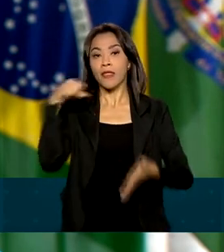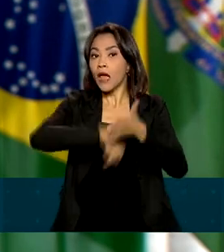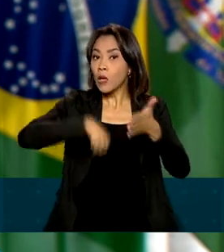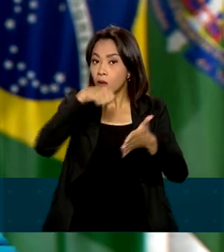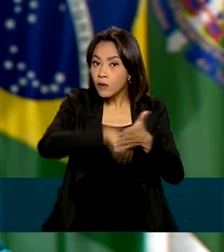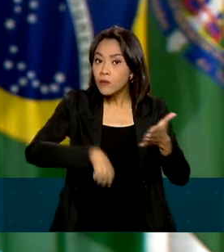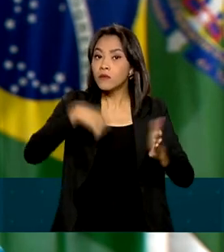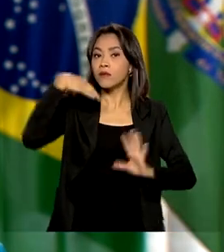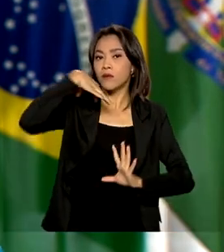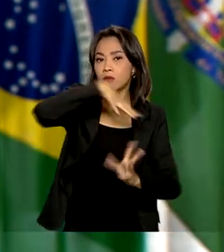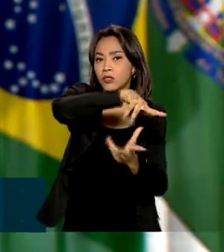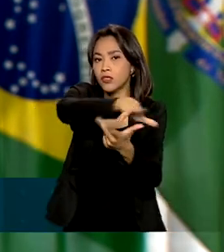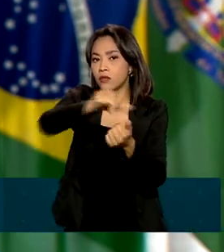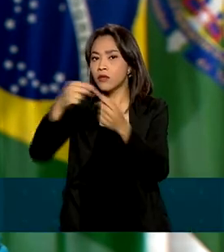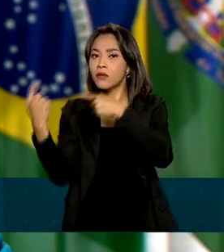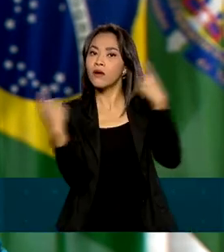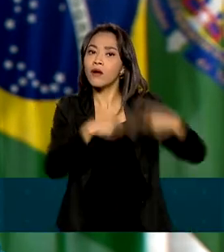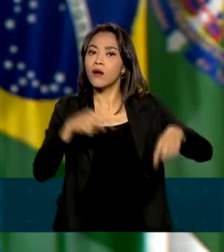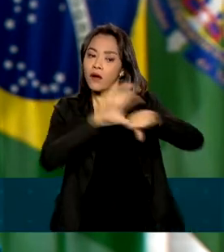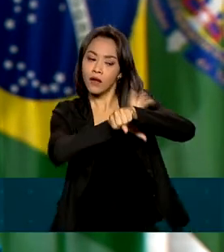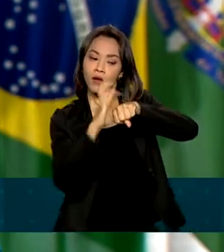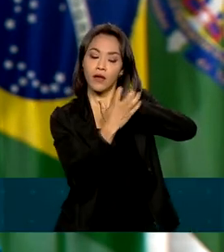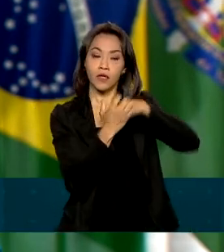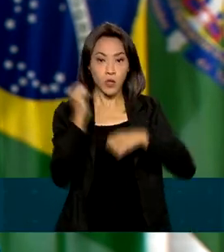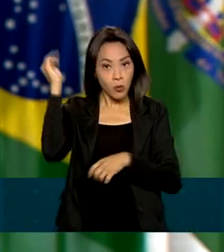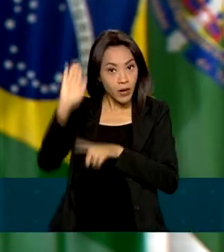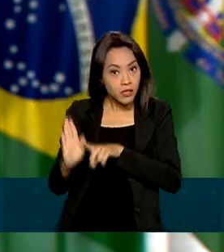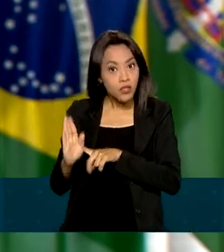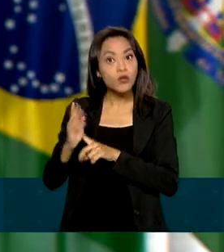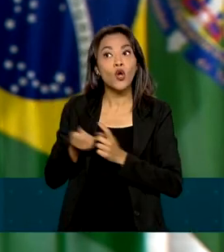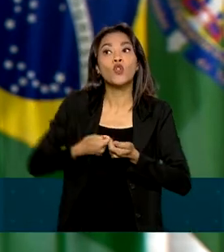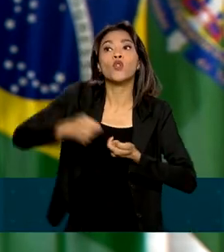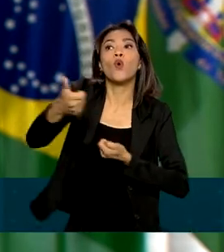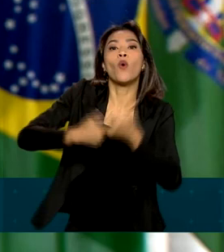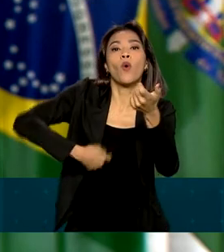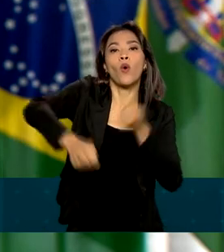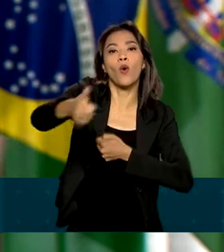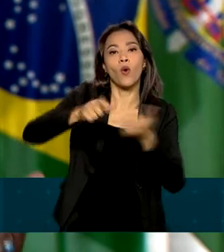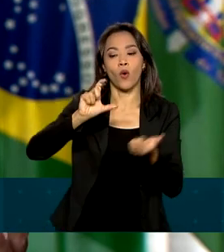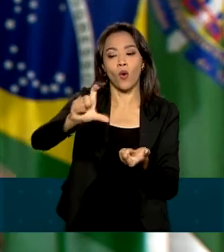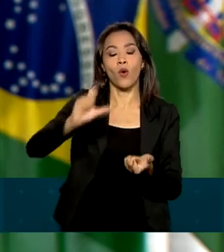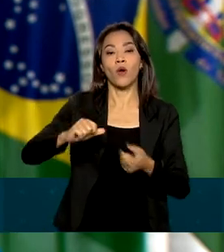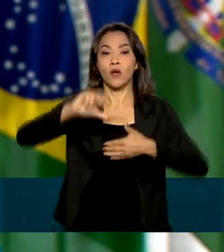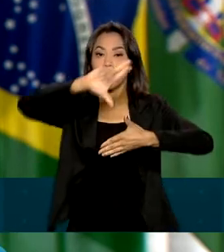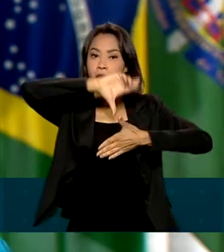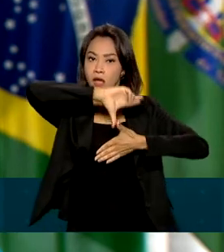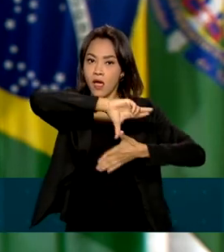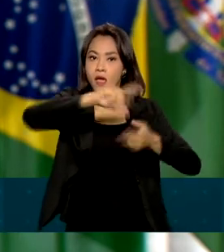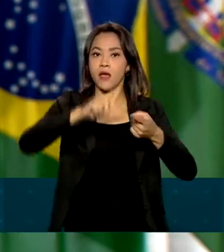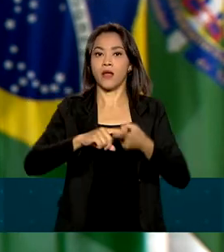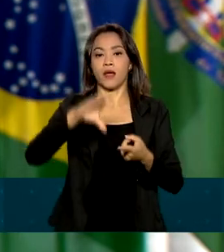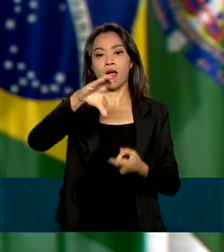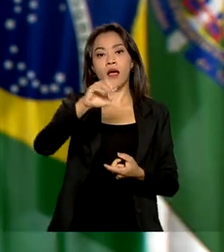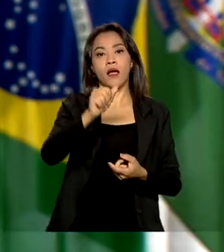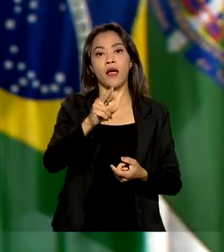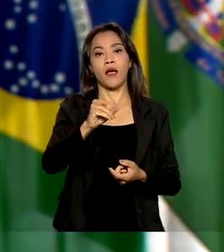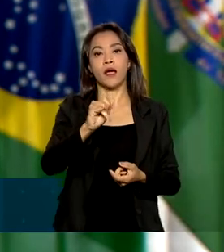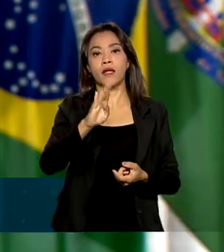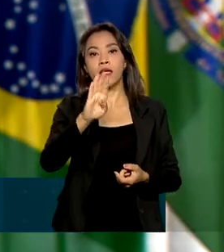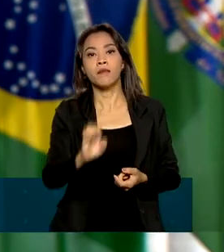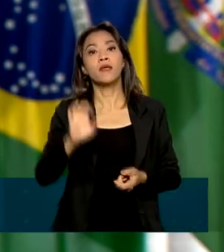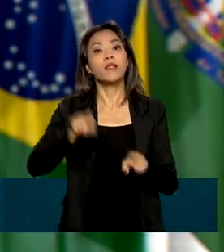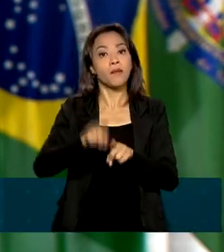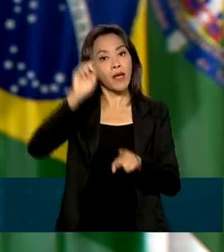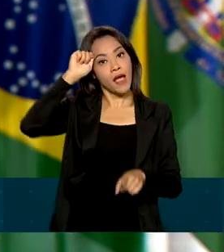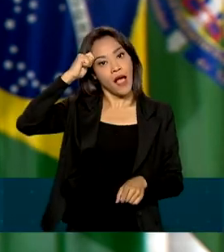contra a pandemia de Covid-19, o Brasil doou imunizantes para países da América Latina, Caribe e África. A ajuda